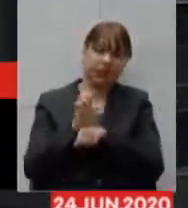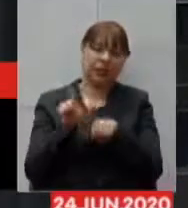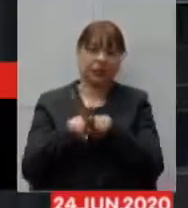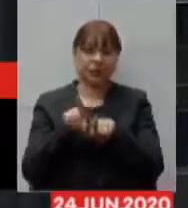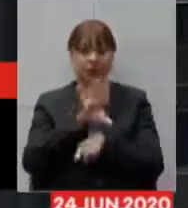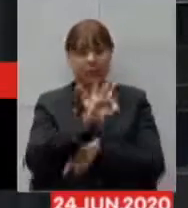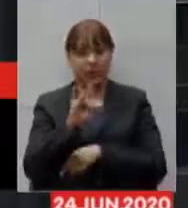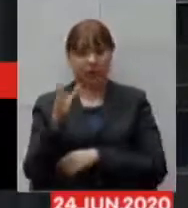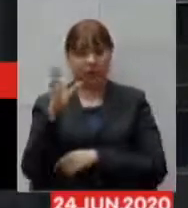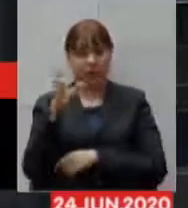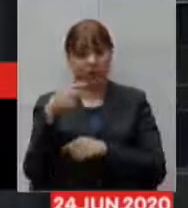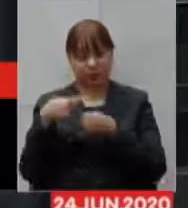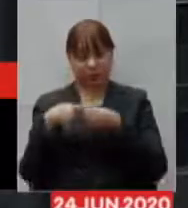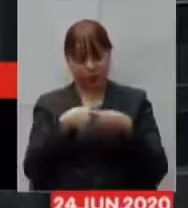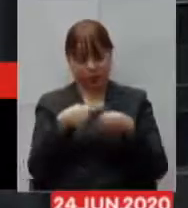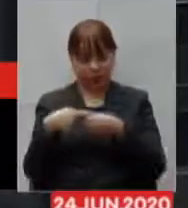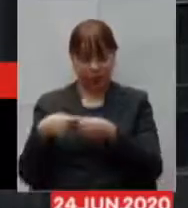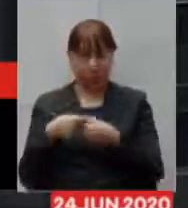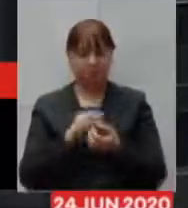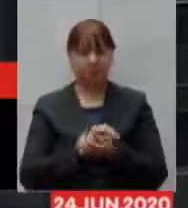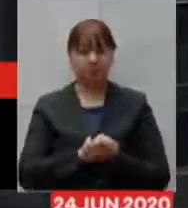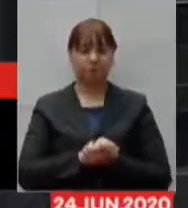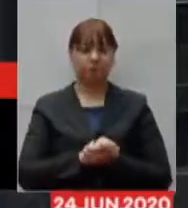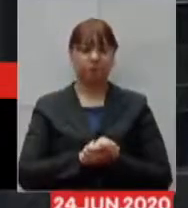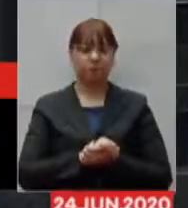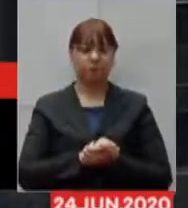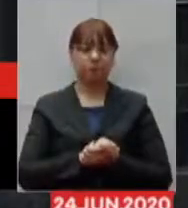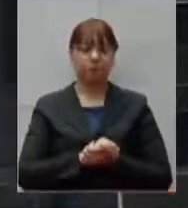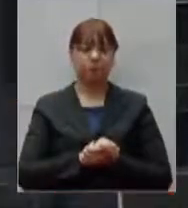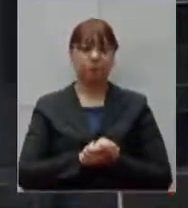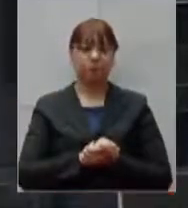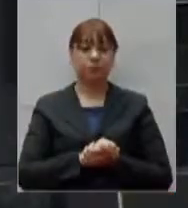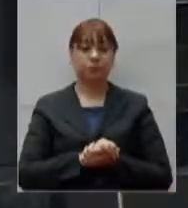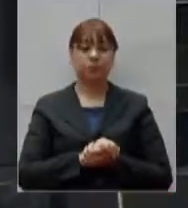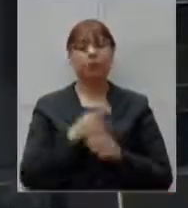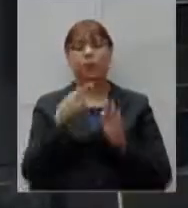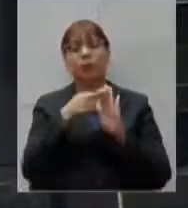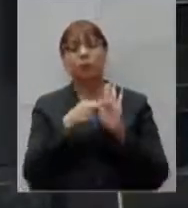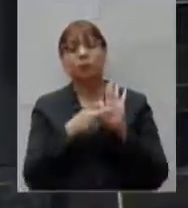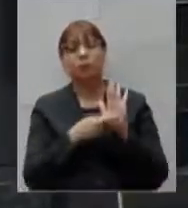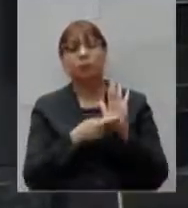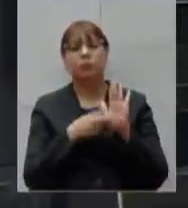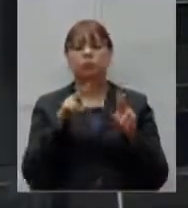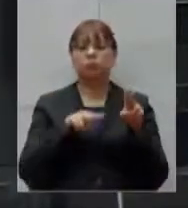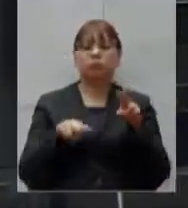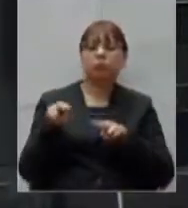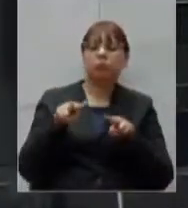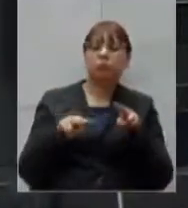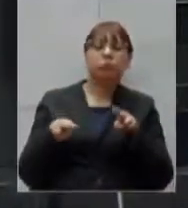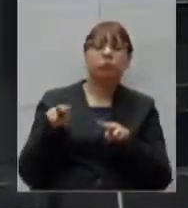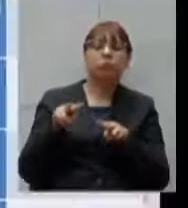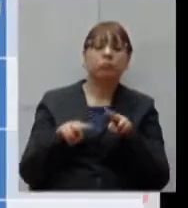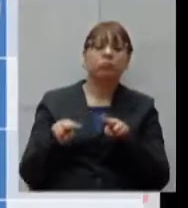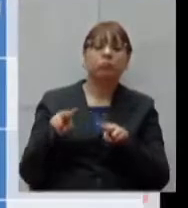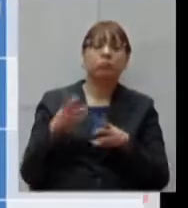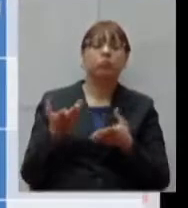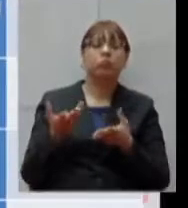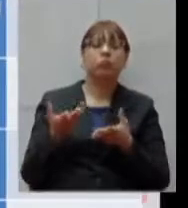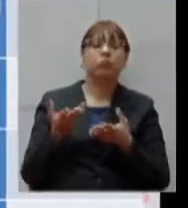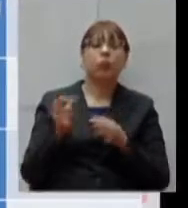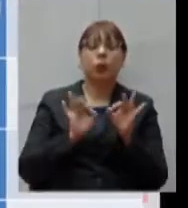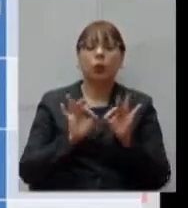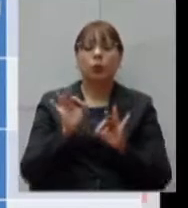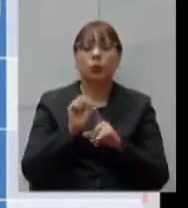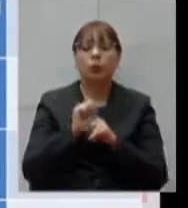Os critérios para avaliação da organização social,